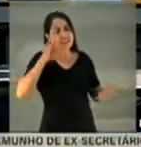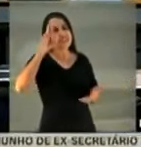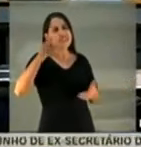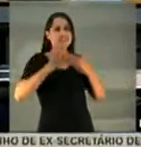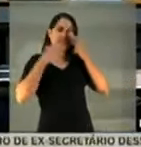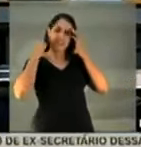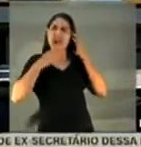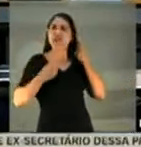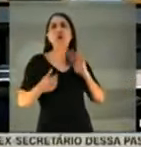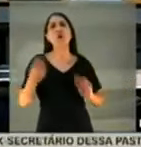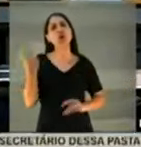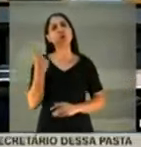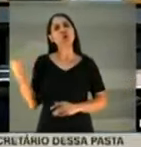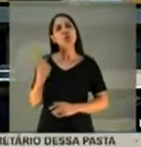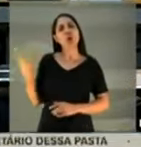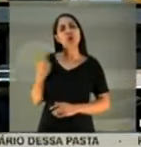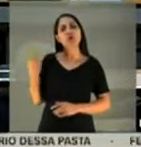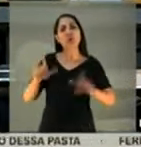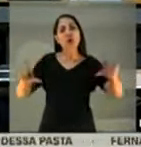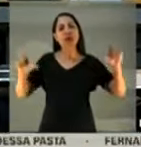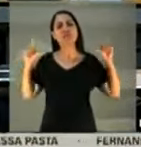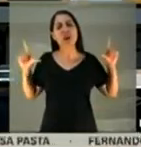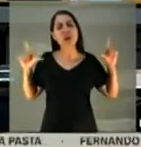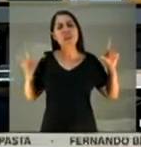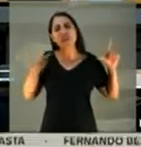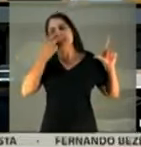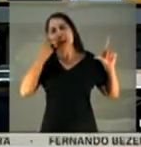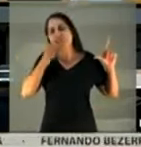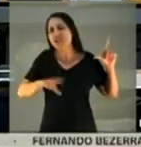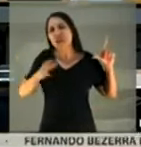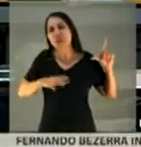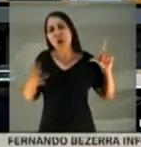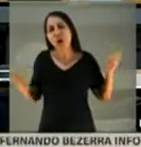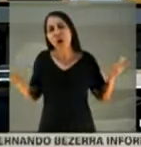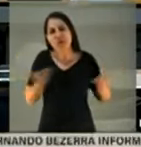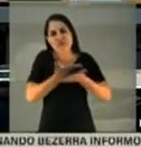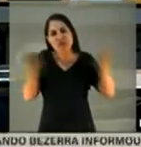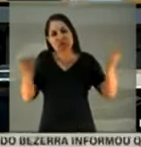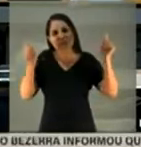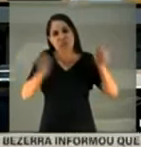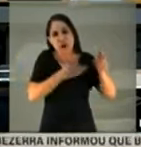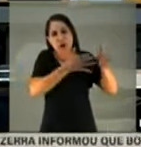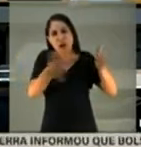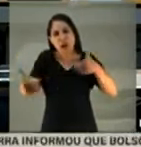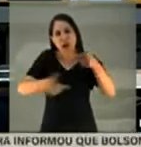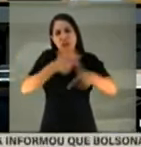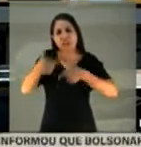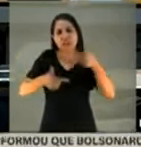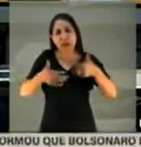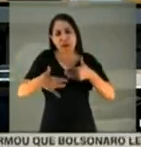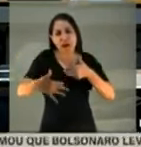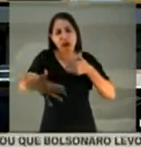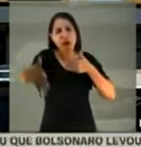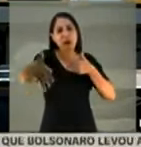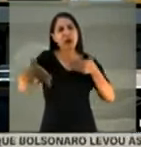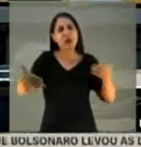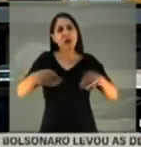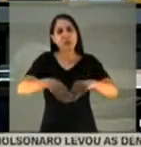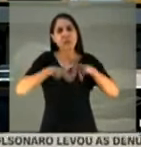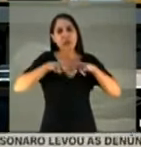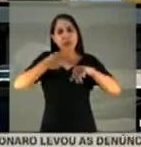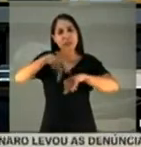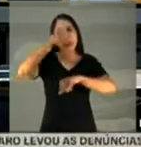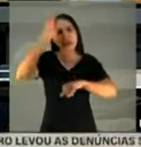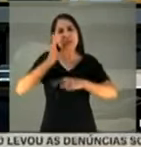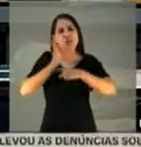eu e meu irmão aqui expondo, da forma que estamos expondo, dando chance de vocês concluírem o trabalho. Já não fiz uma grande missão por essa nação?